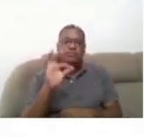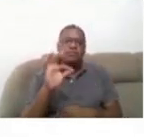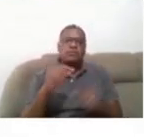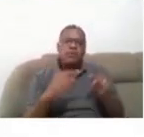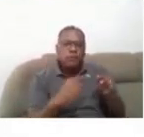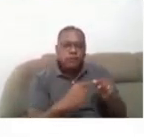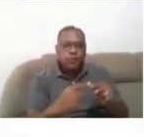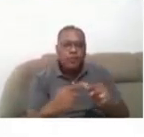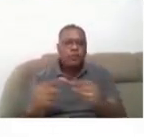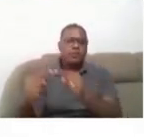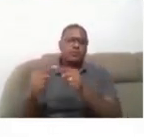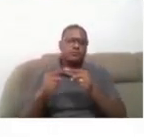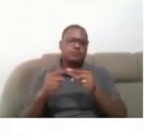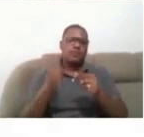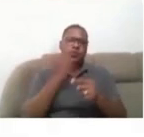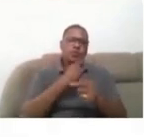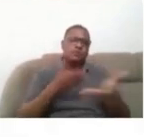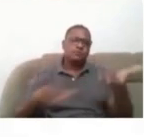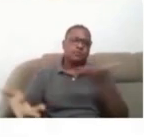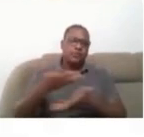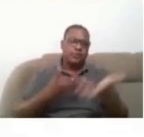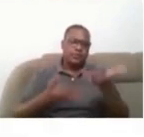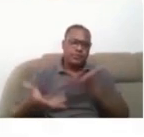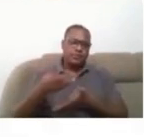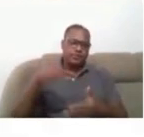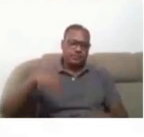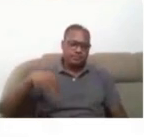Para a gente dialogar aqui, tá?